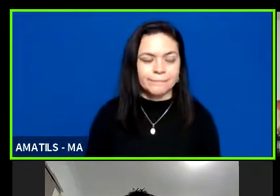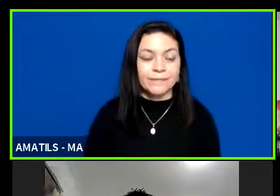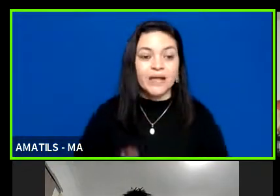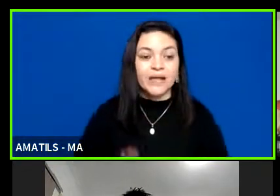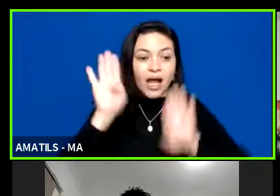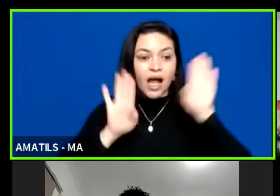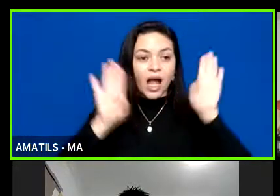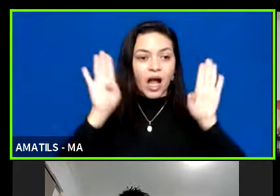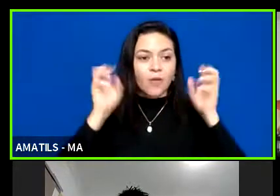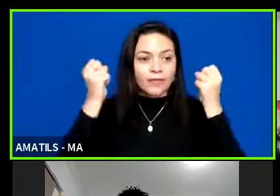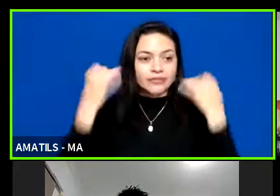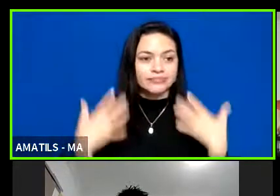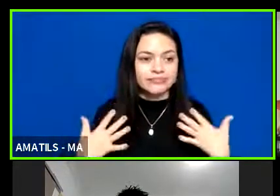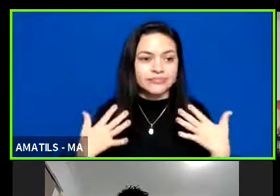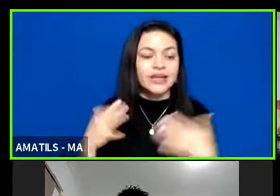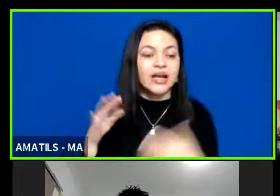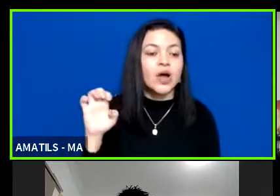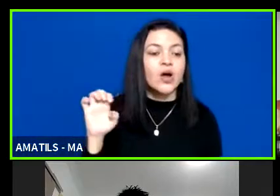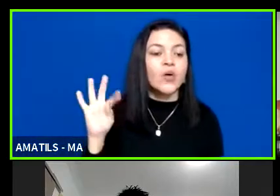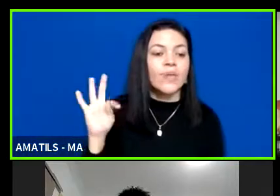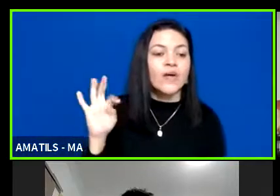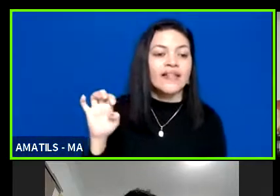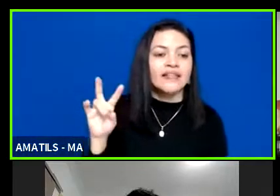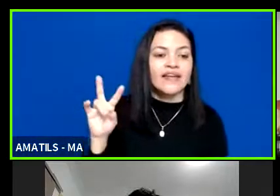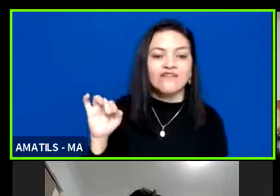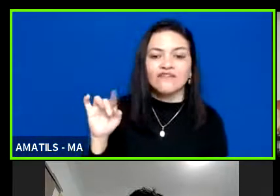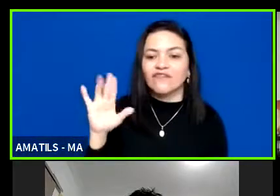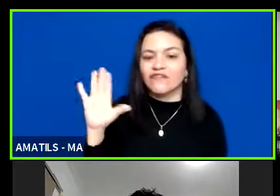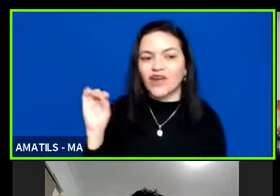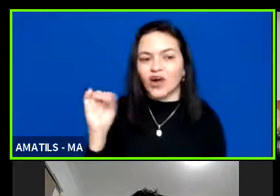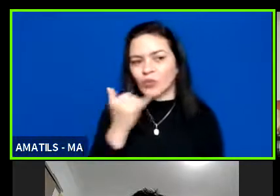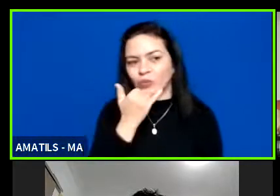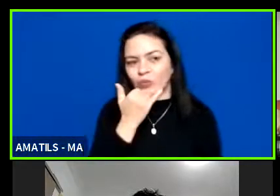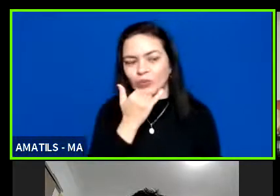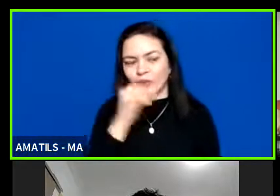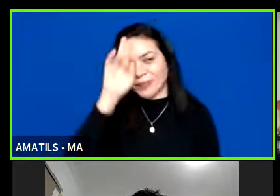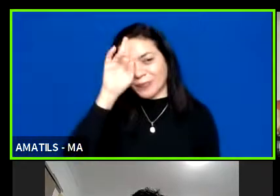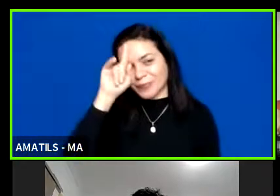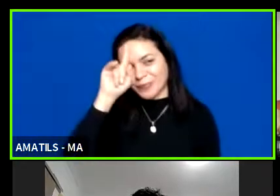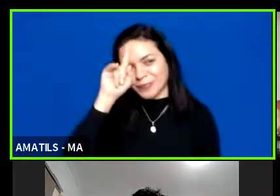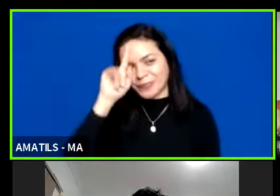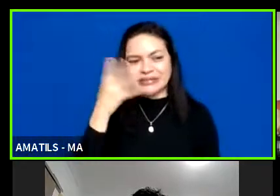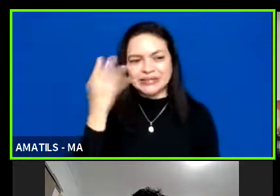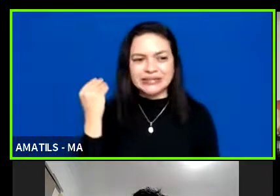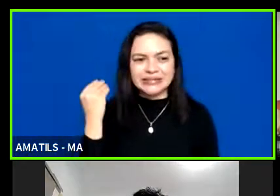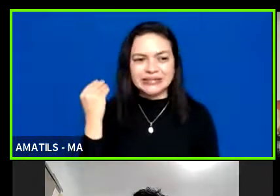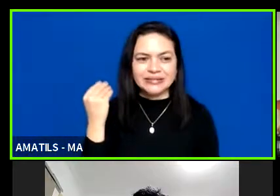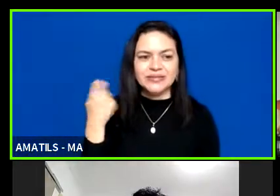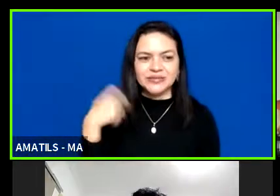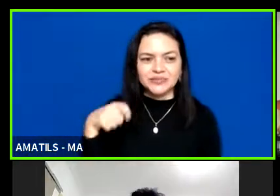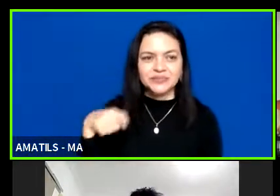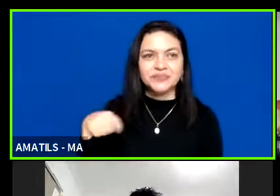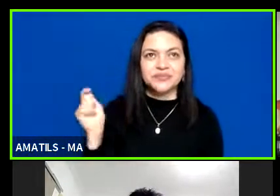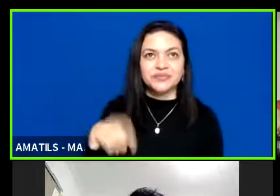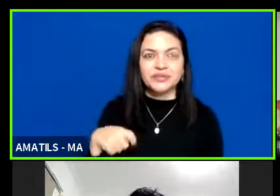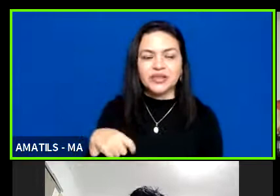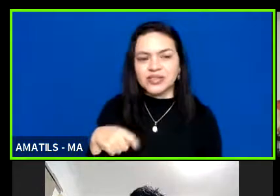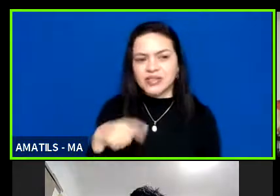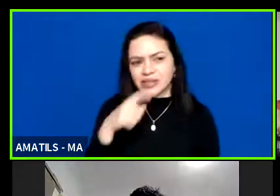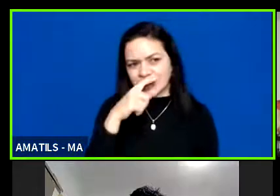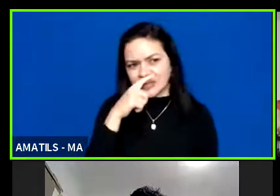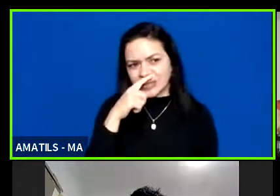é Etervaldo rapaz é o Etervaldo companheiro desculpa você está inscrito Matelo duas